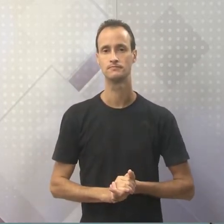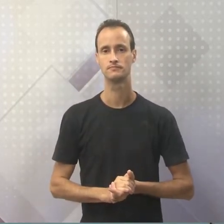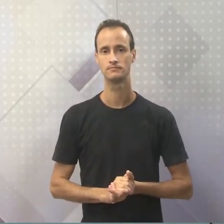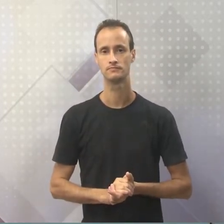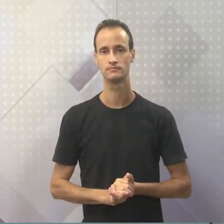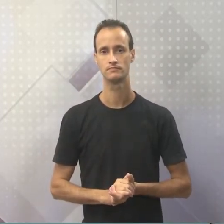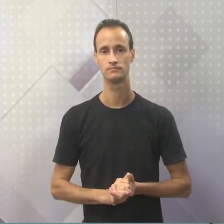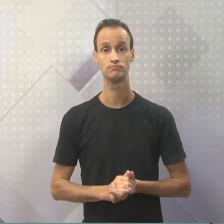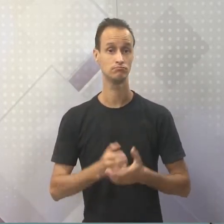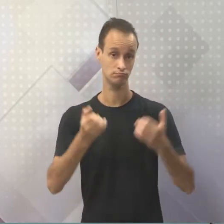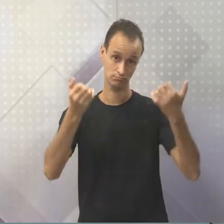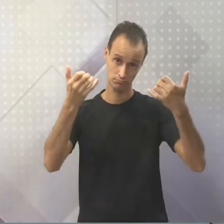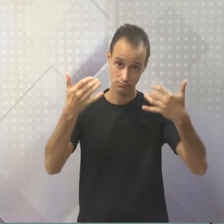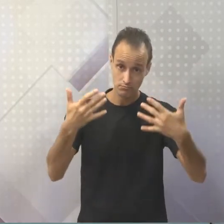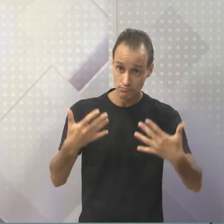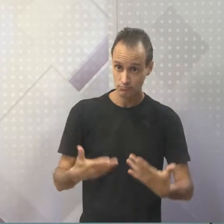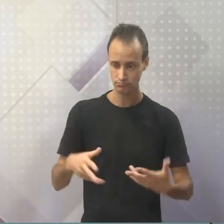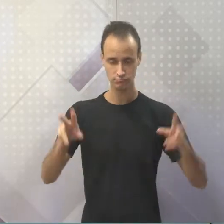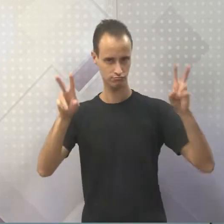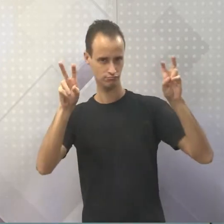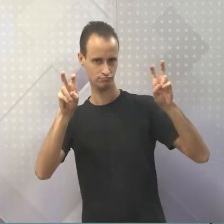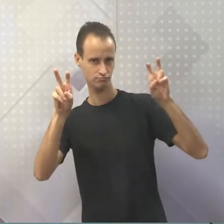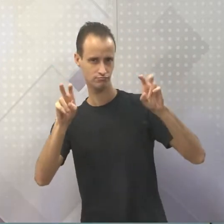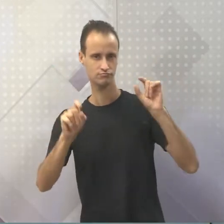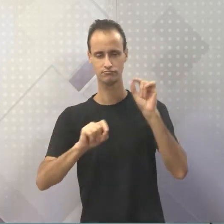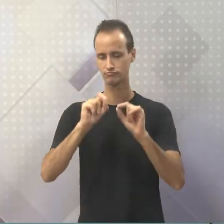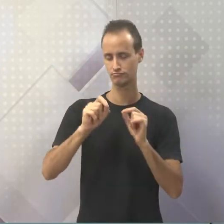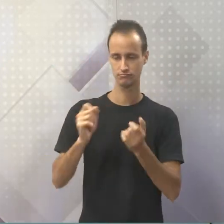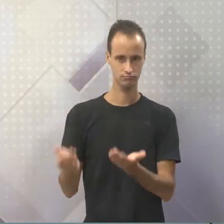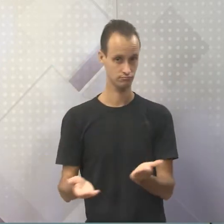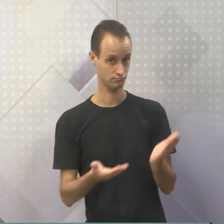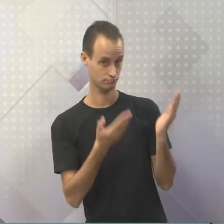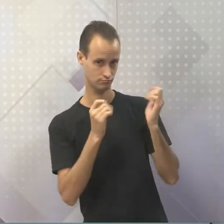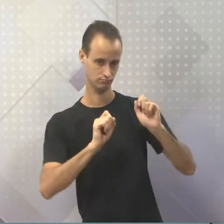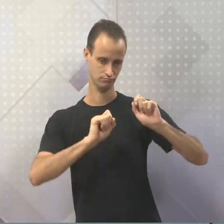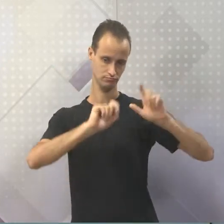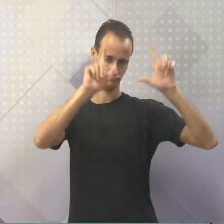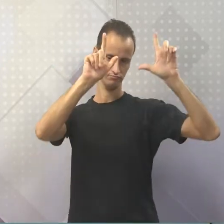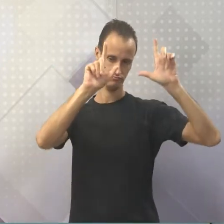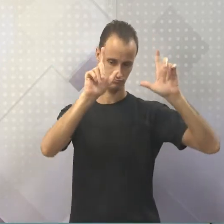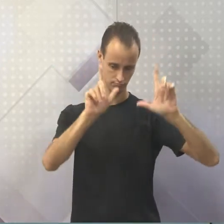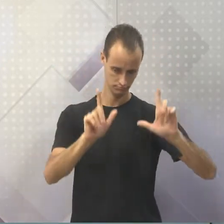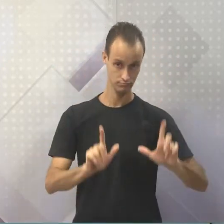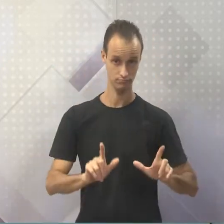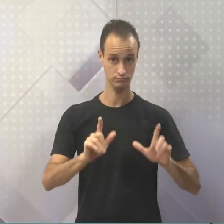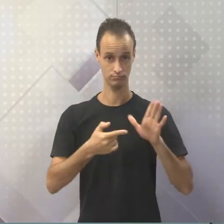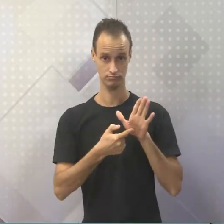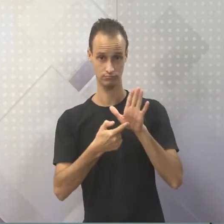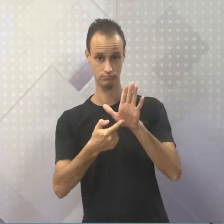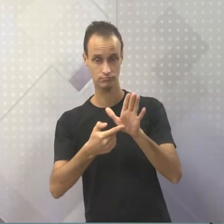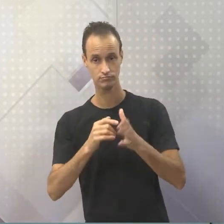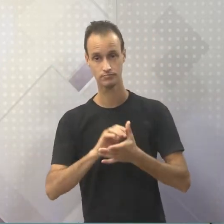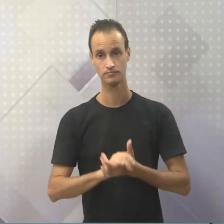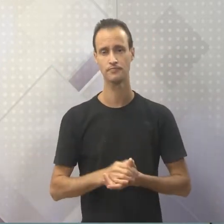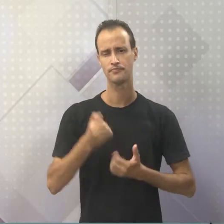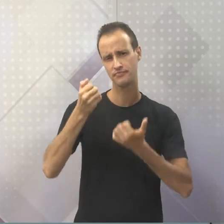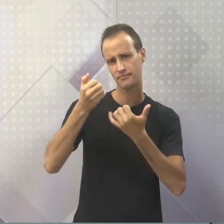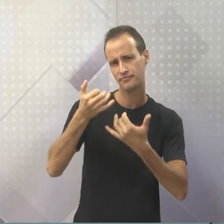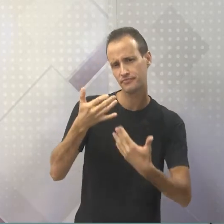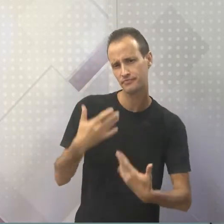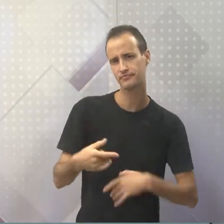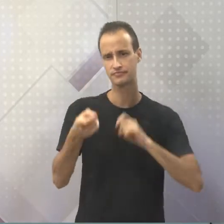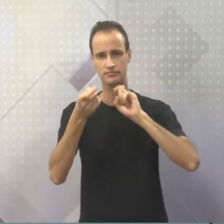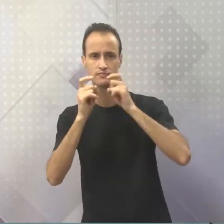E para falar sobre esse assunto hoje, eu trouxe alguns slides para mostrar a vocês e falar,